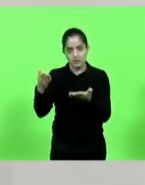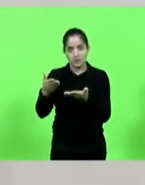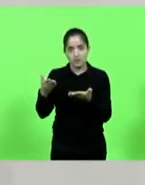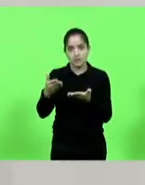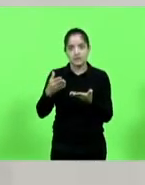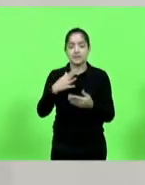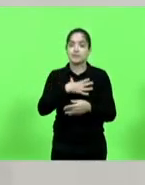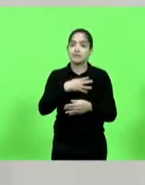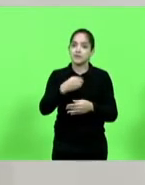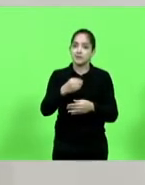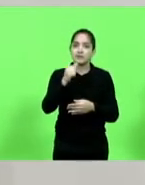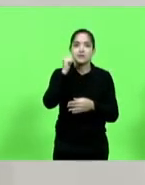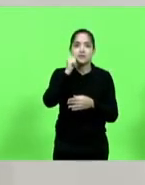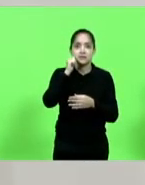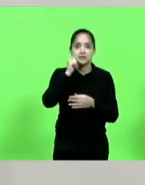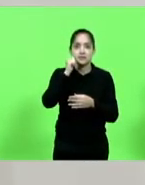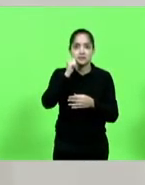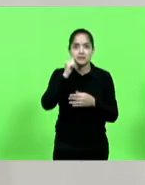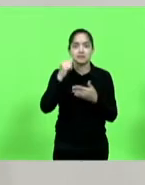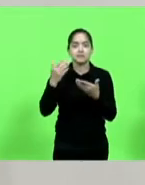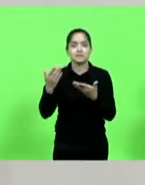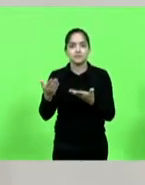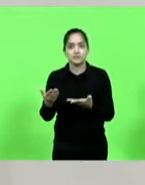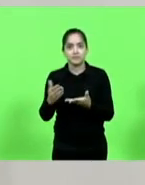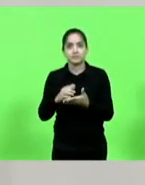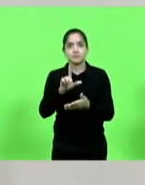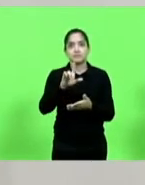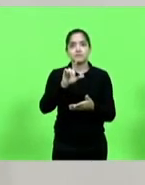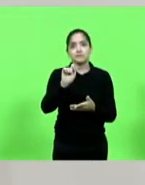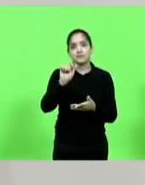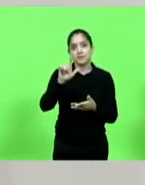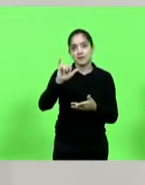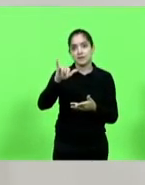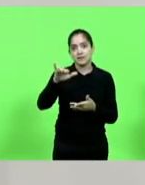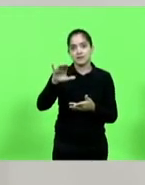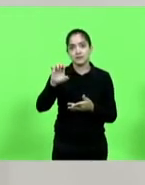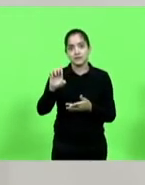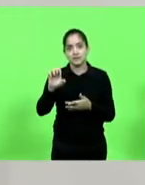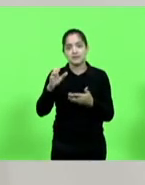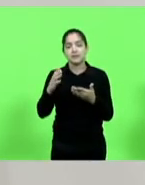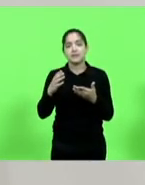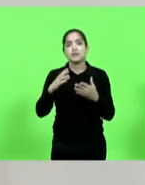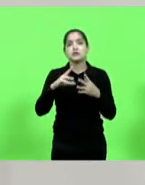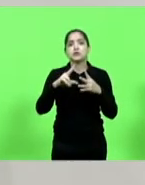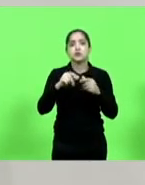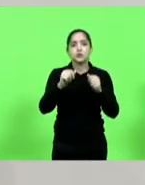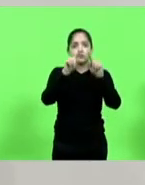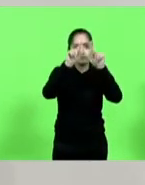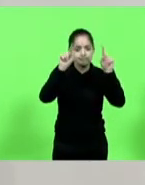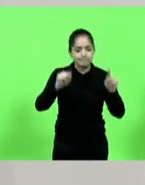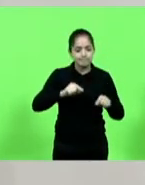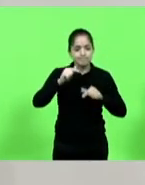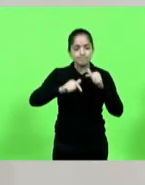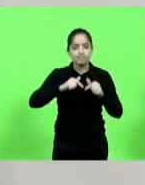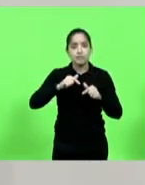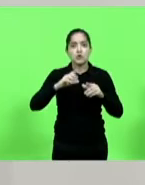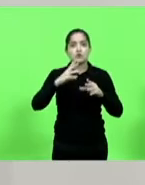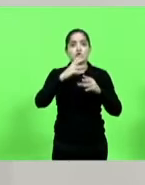filha, filho Leonardo, a filha Aline e mais todos os colaboradores. São 2